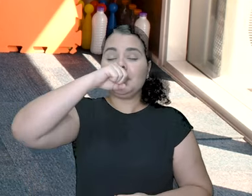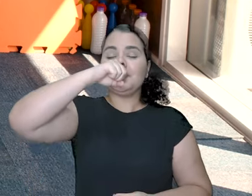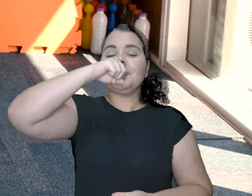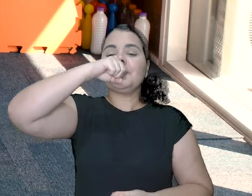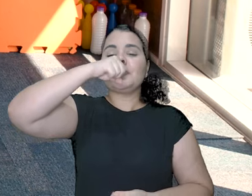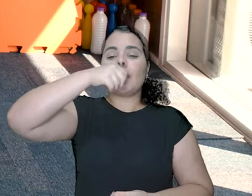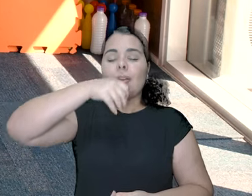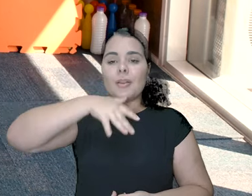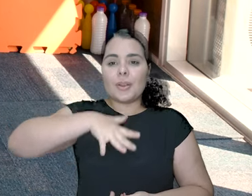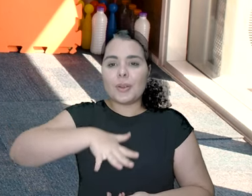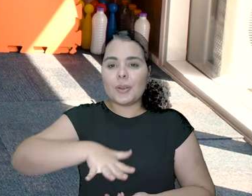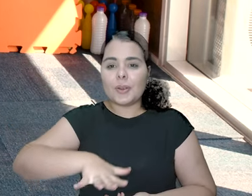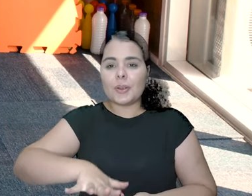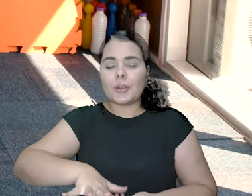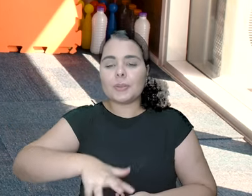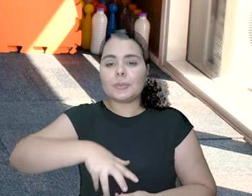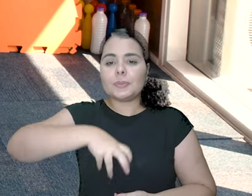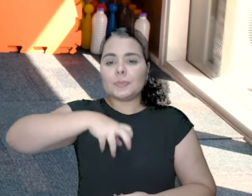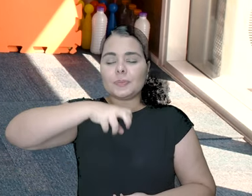Solta o ar.